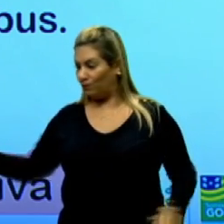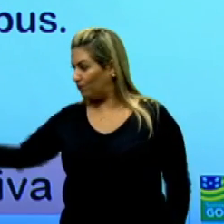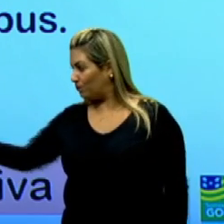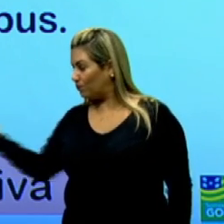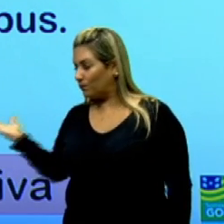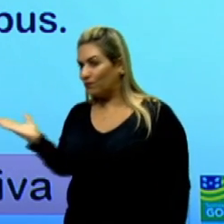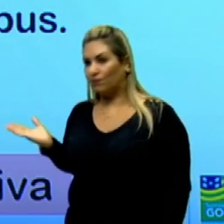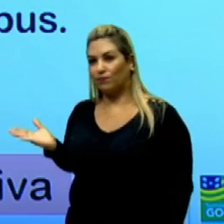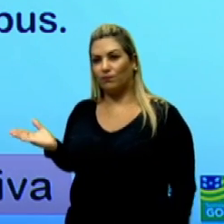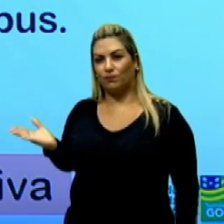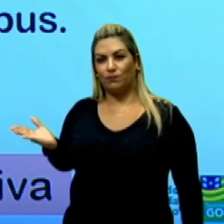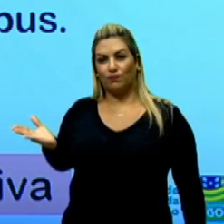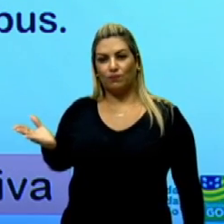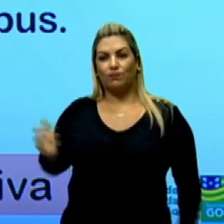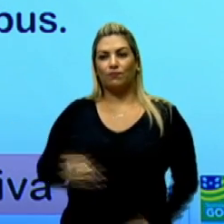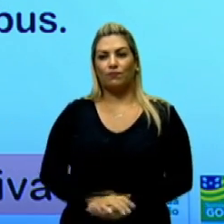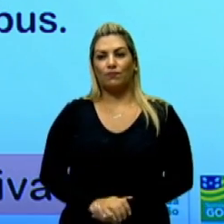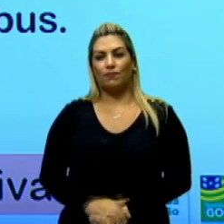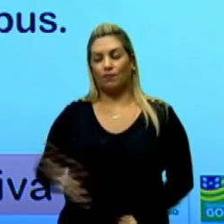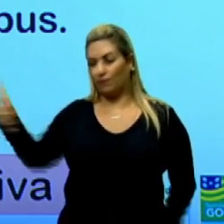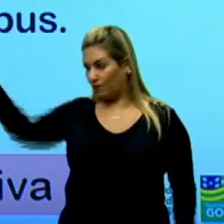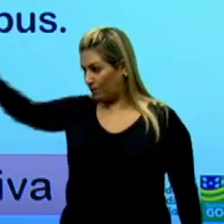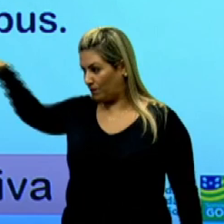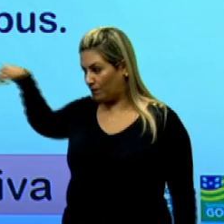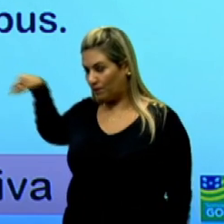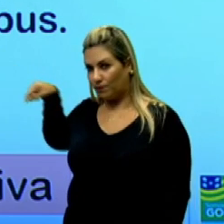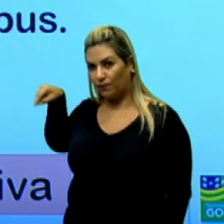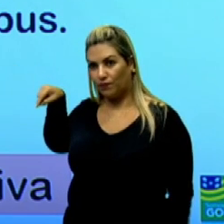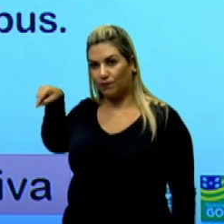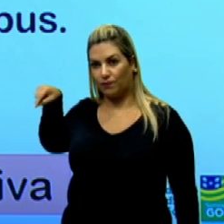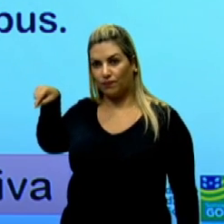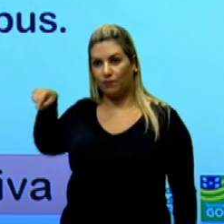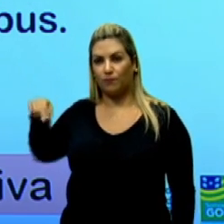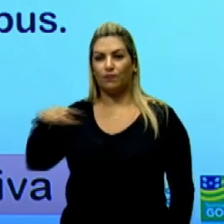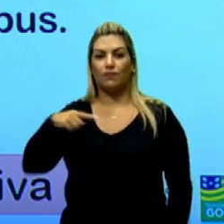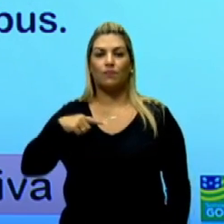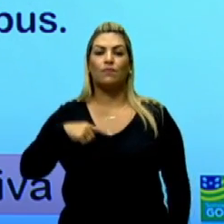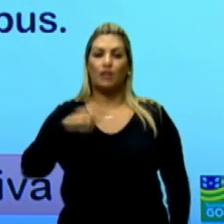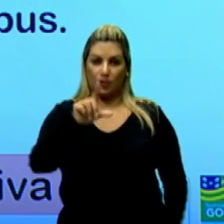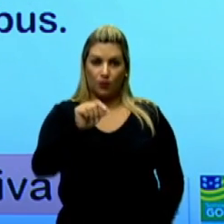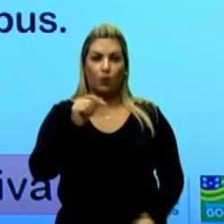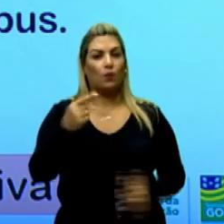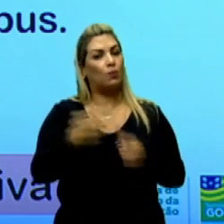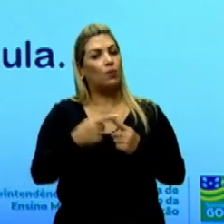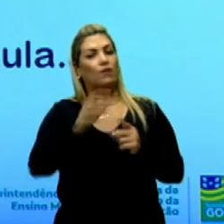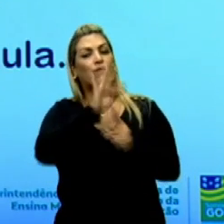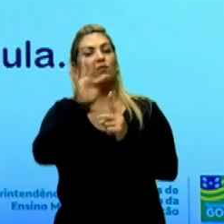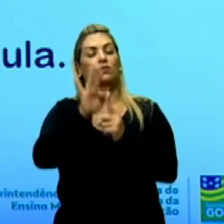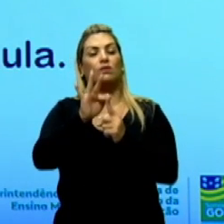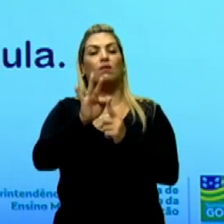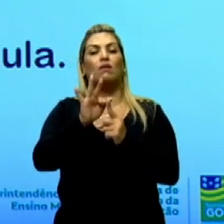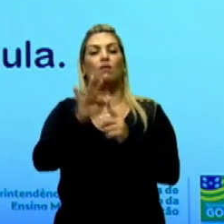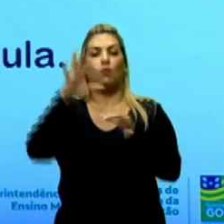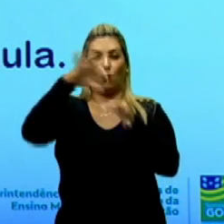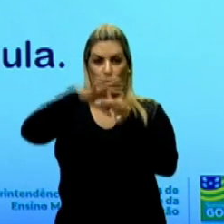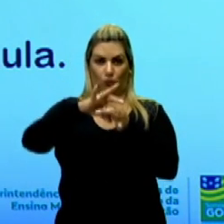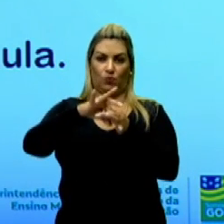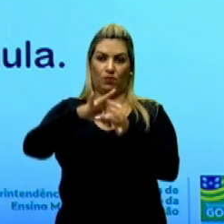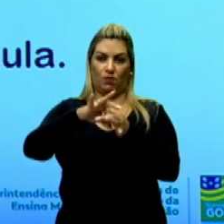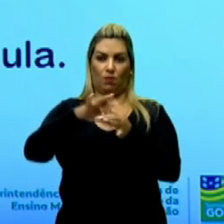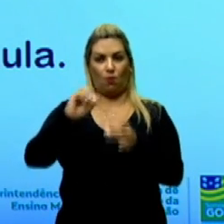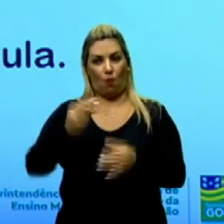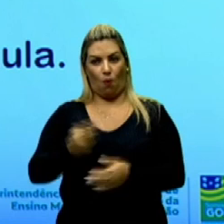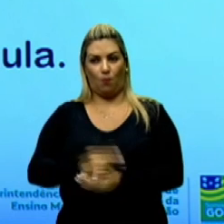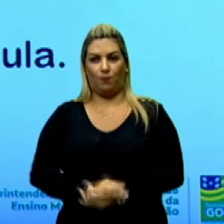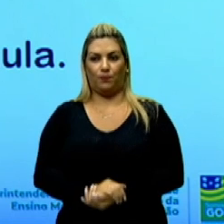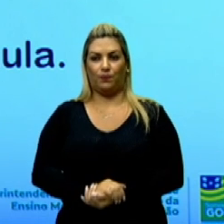segunda oração, a oração coordenada, sindética, alternativa, em função da conjunção alternativa.